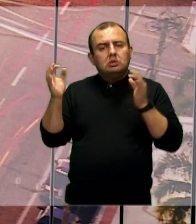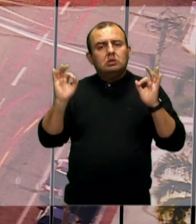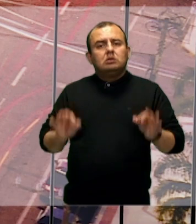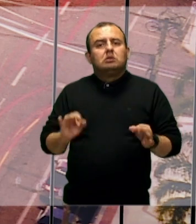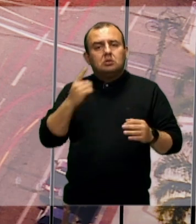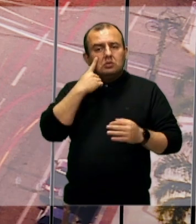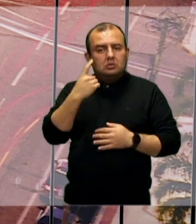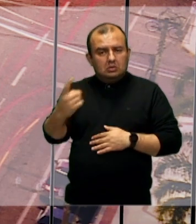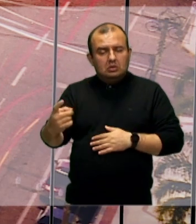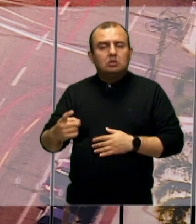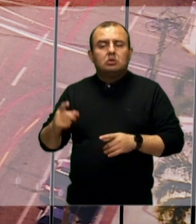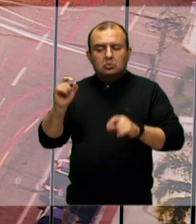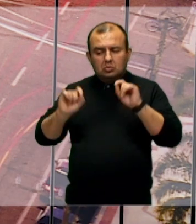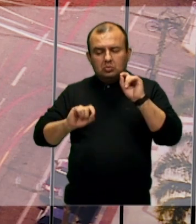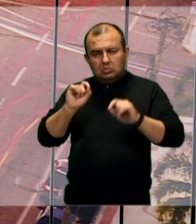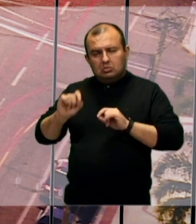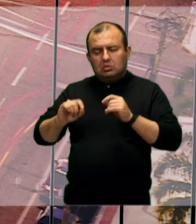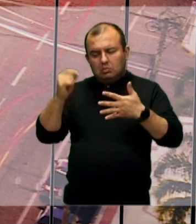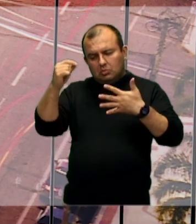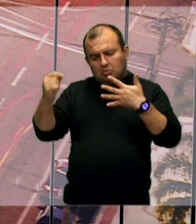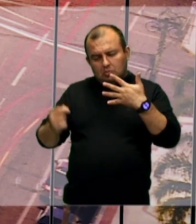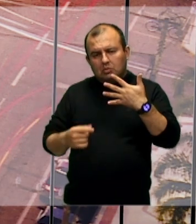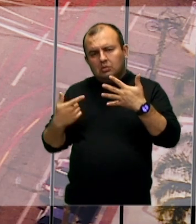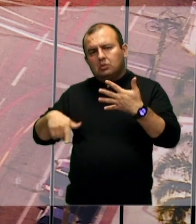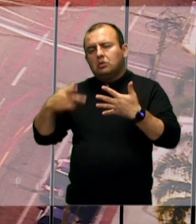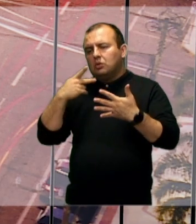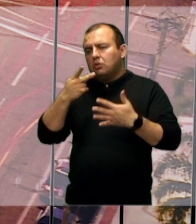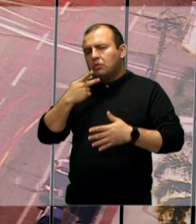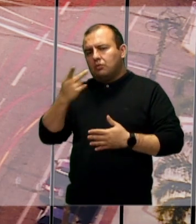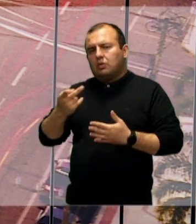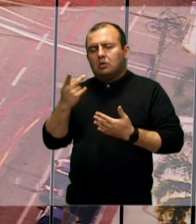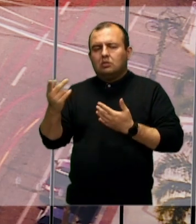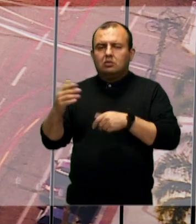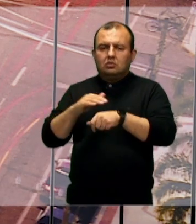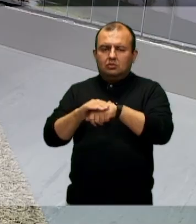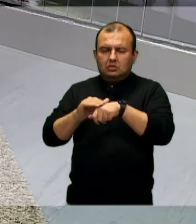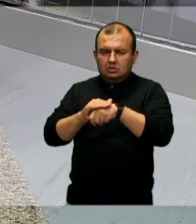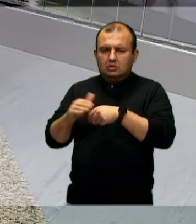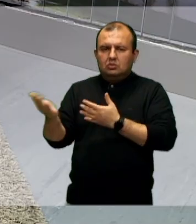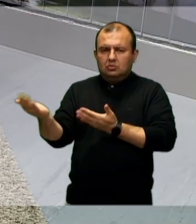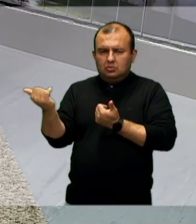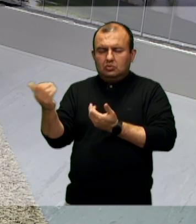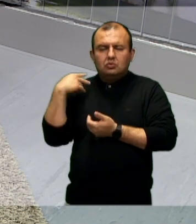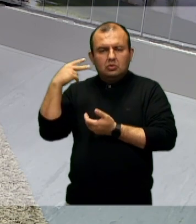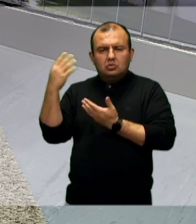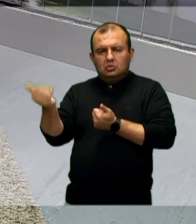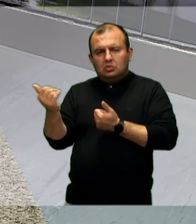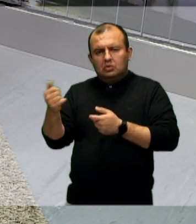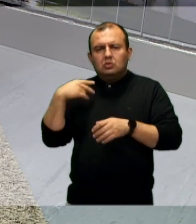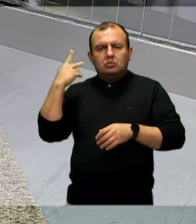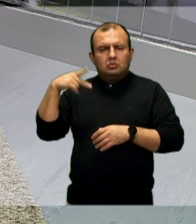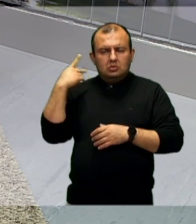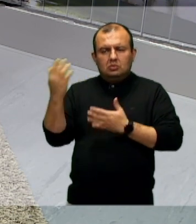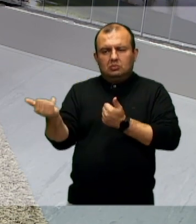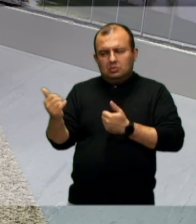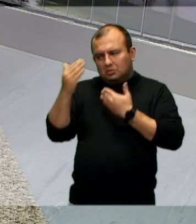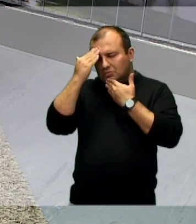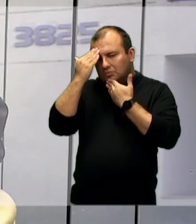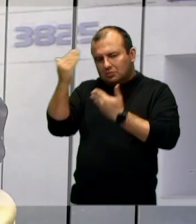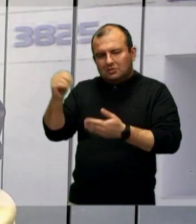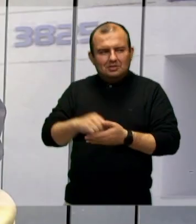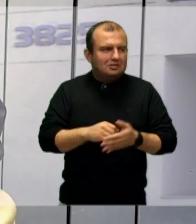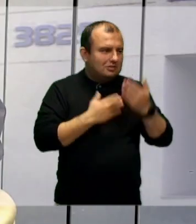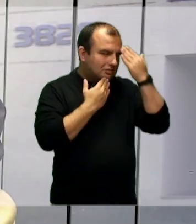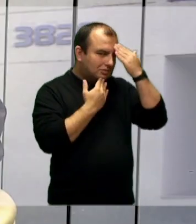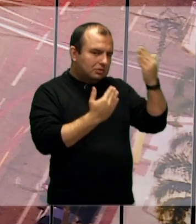por seu interesse nessas demandas de Fala Vereador Mirim, de Câmara Mirim, de Político Mirim. Obrigado. Muito